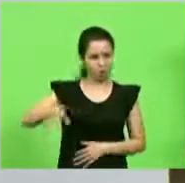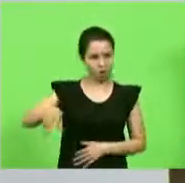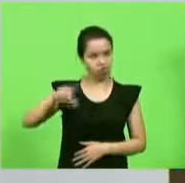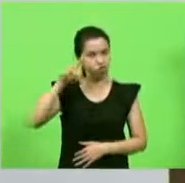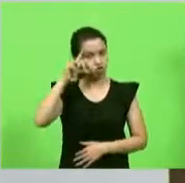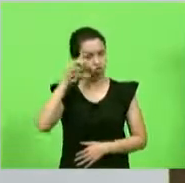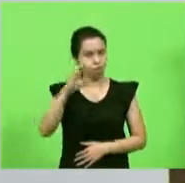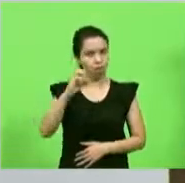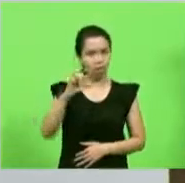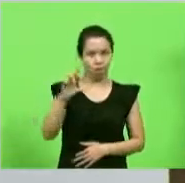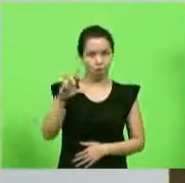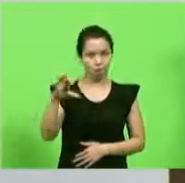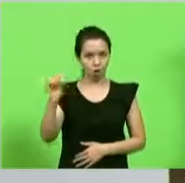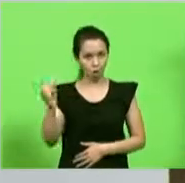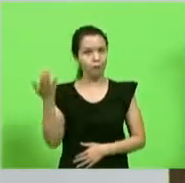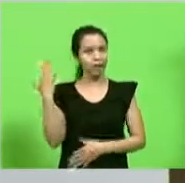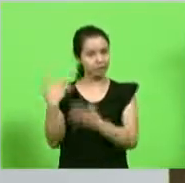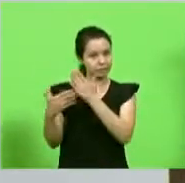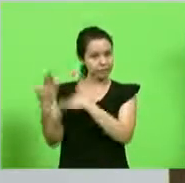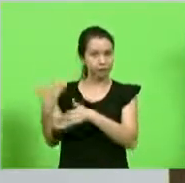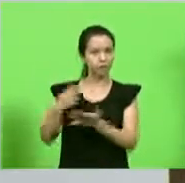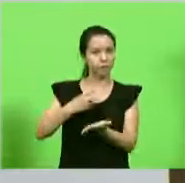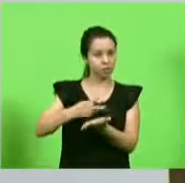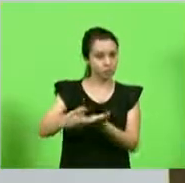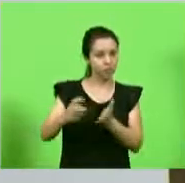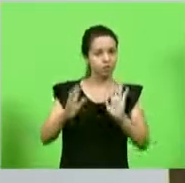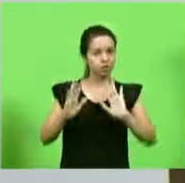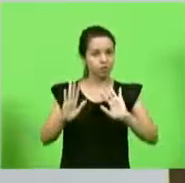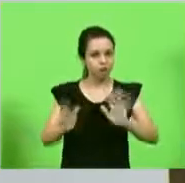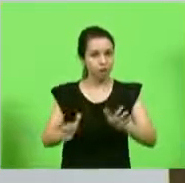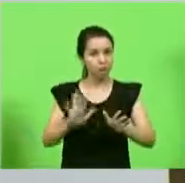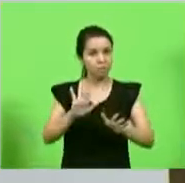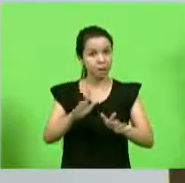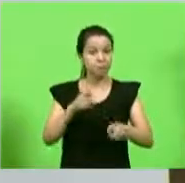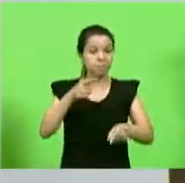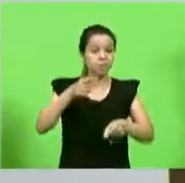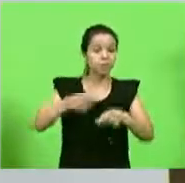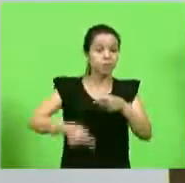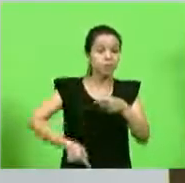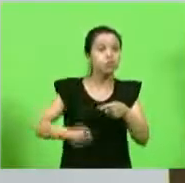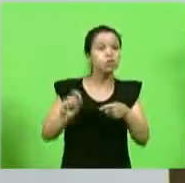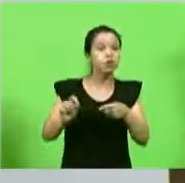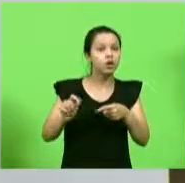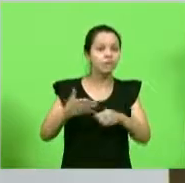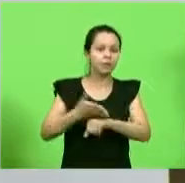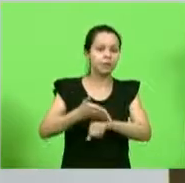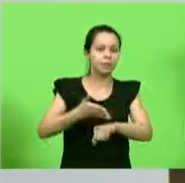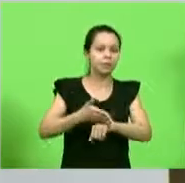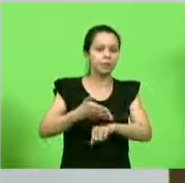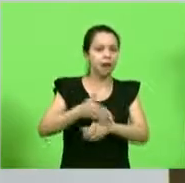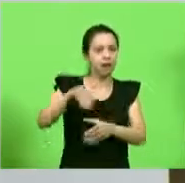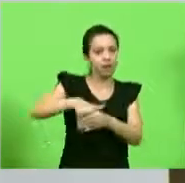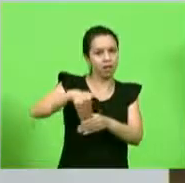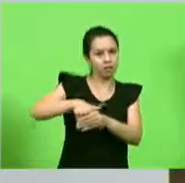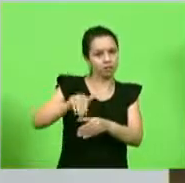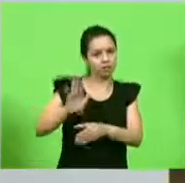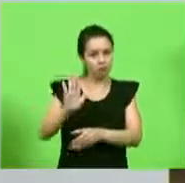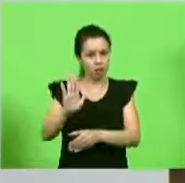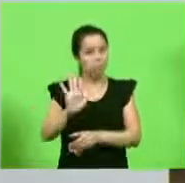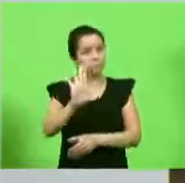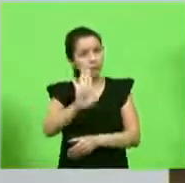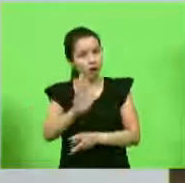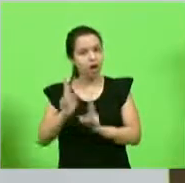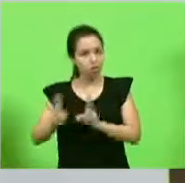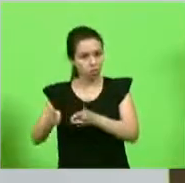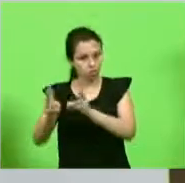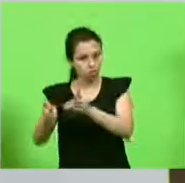o Collor foram impeachment e só foram proibidos de participar de eleição, mas continuaram